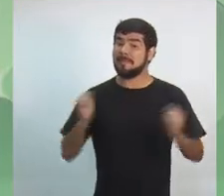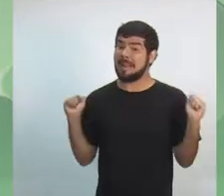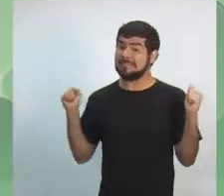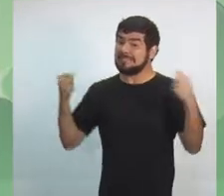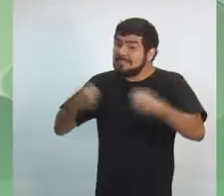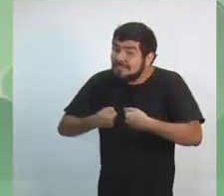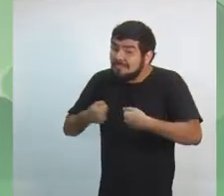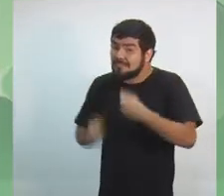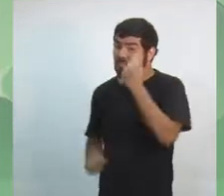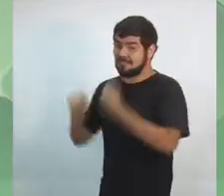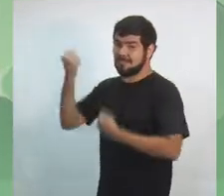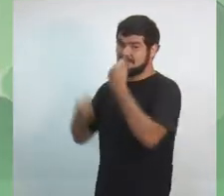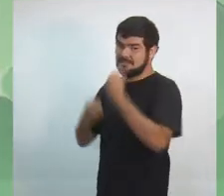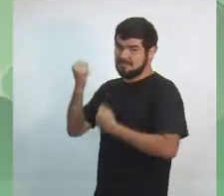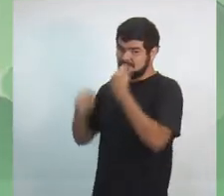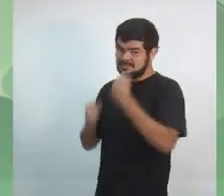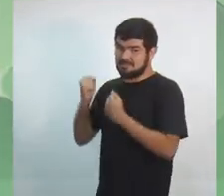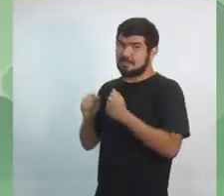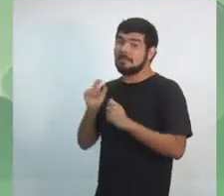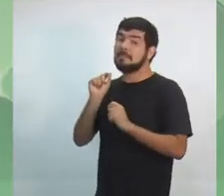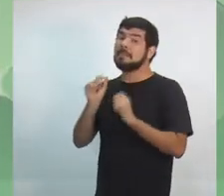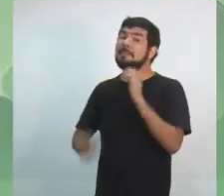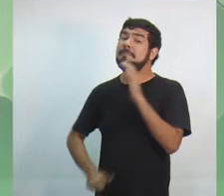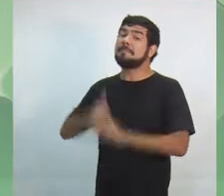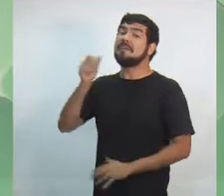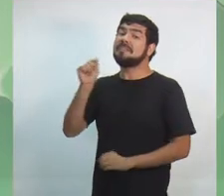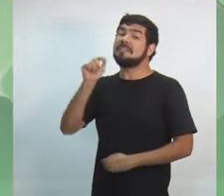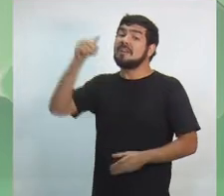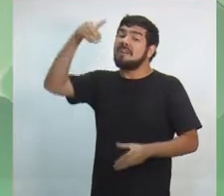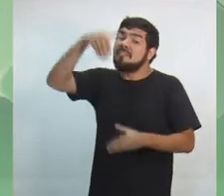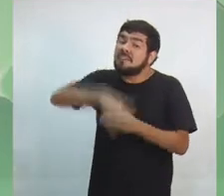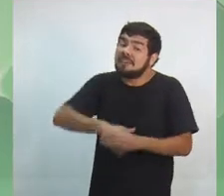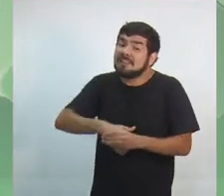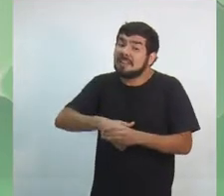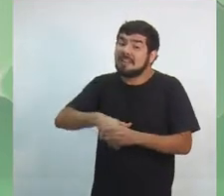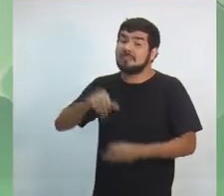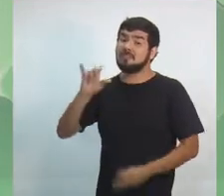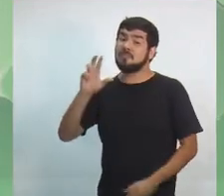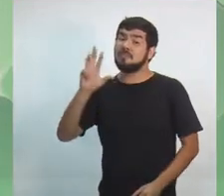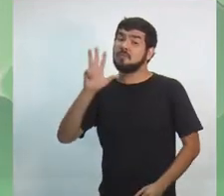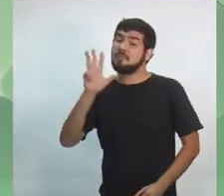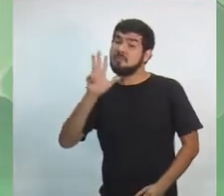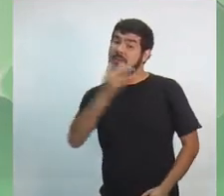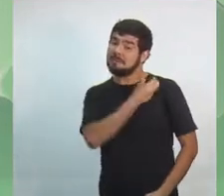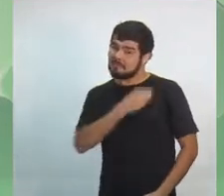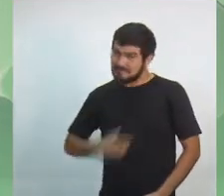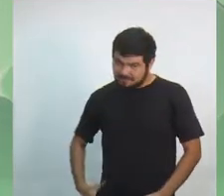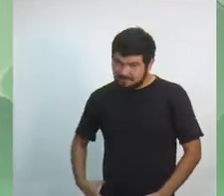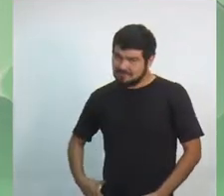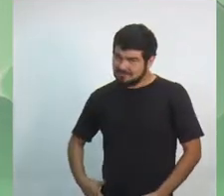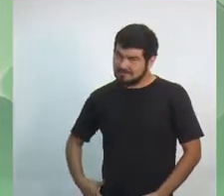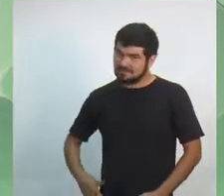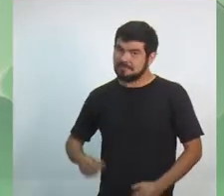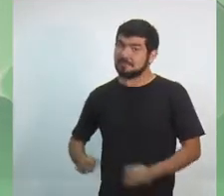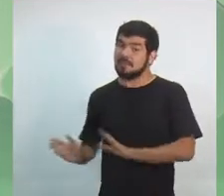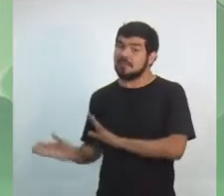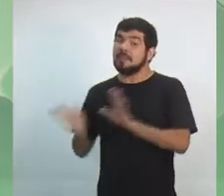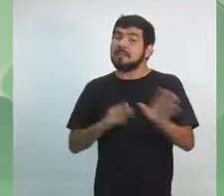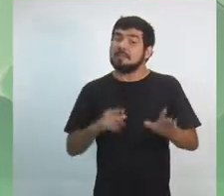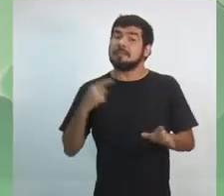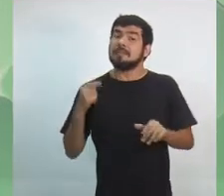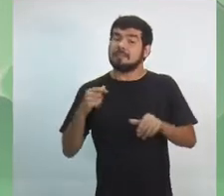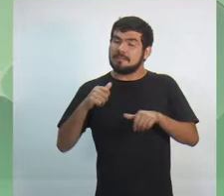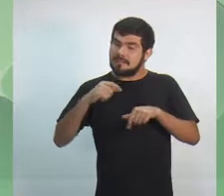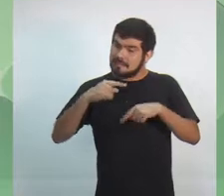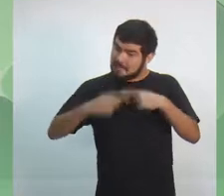a defesa passa pela eleição de Lula presidente. Nós precisamos garantir, então, portanto, um novo modelo de desenvolvimento para o